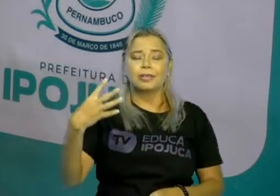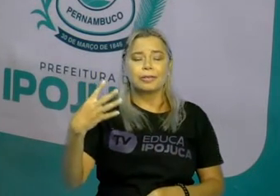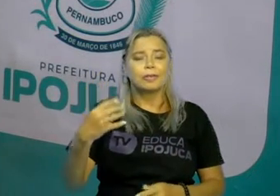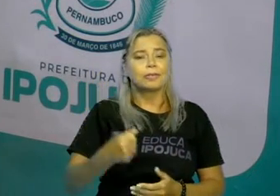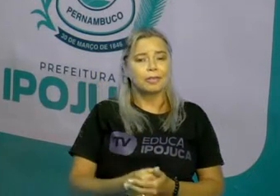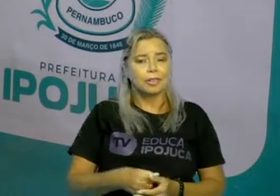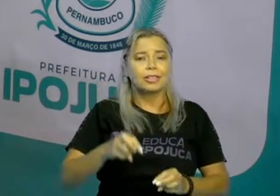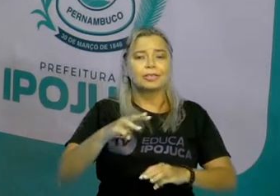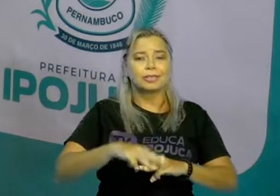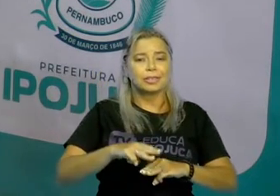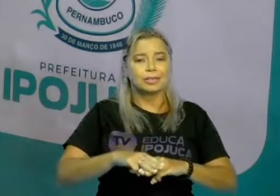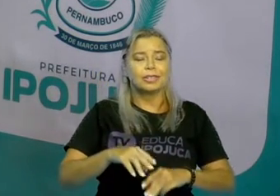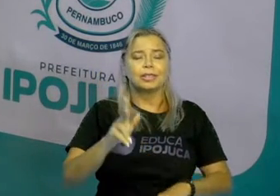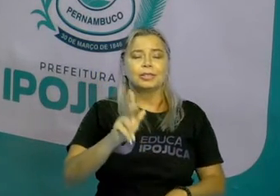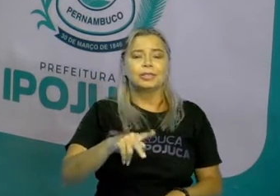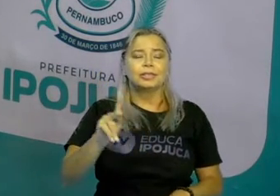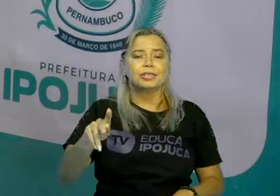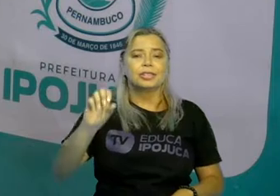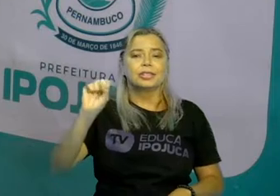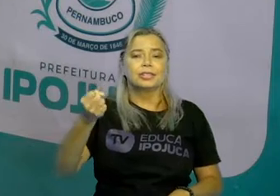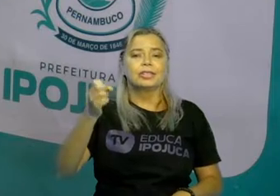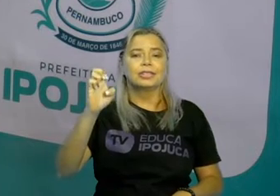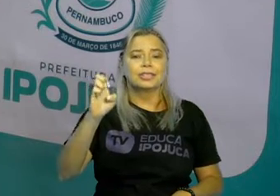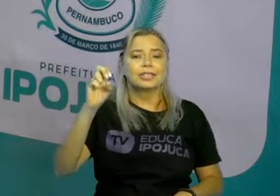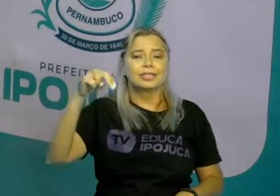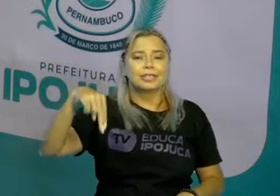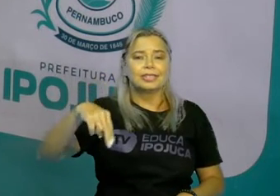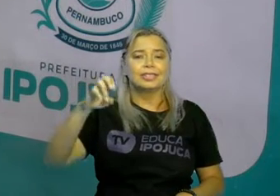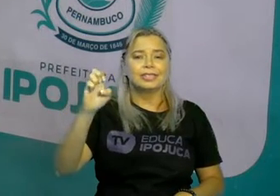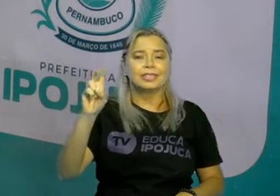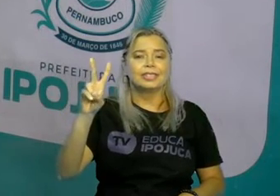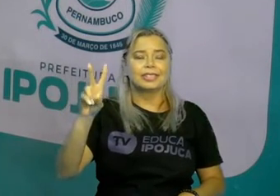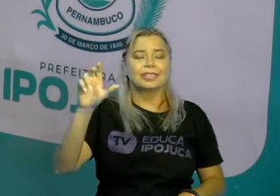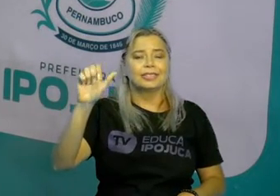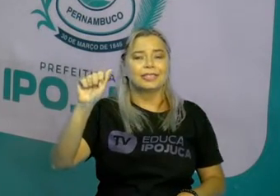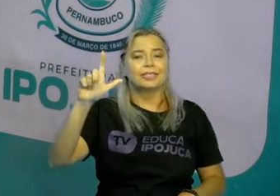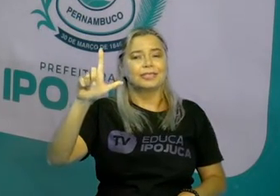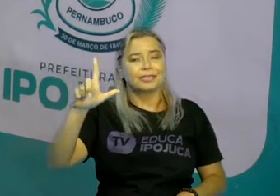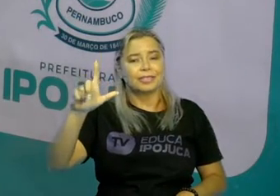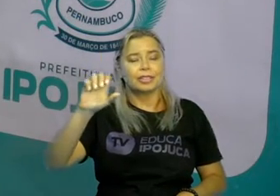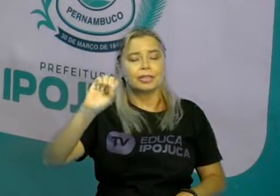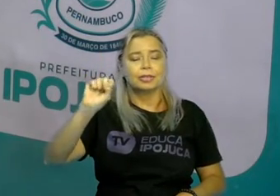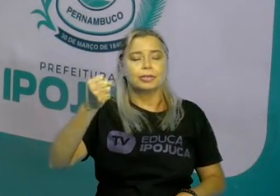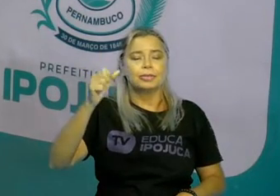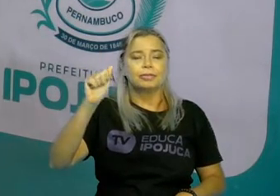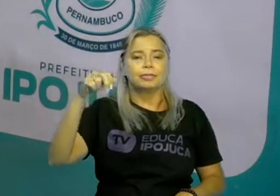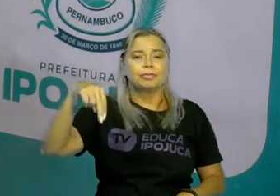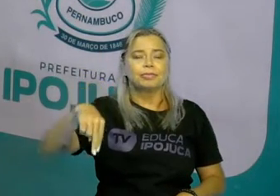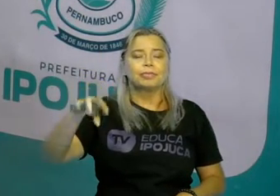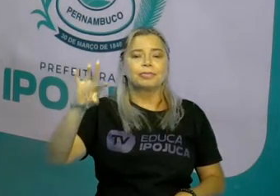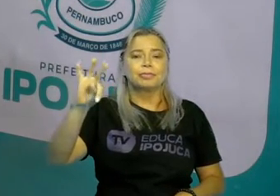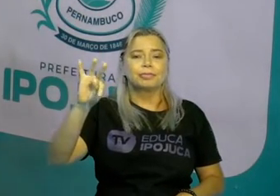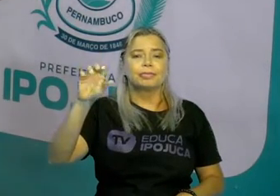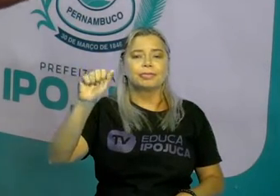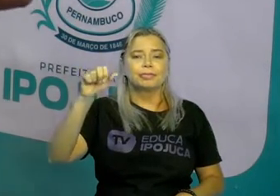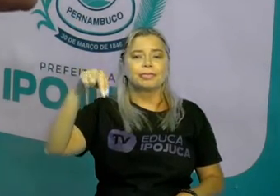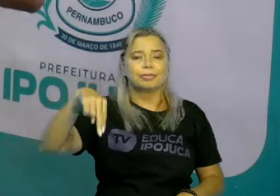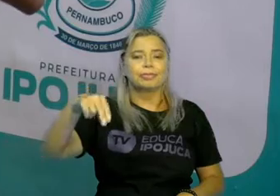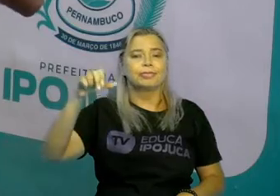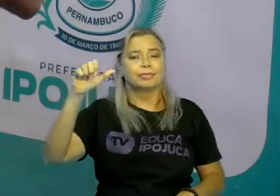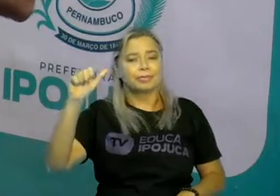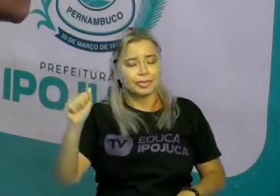o professor Ceneval Santana. Vamos aprender? Pensando bem na nossa problematização.